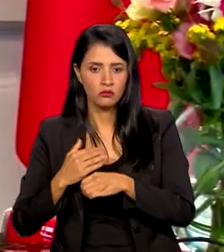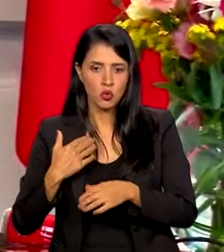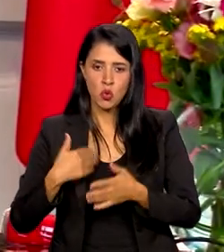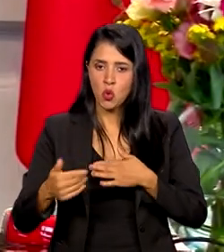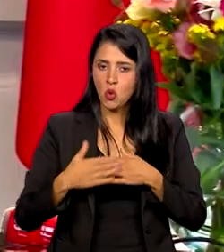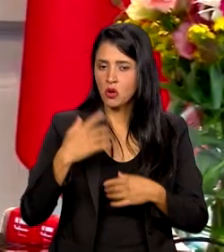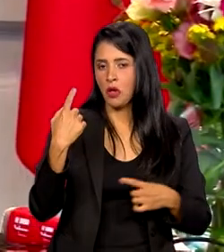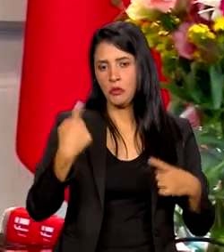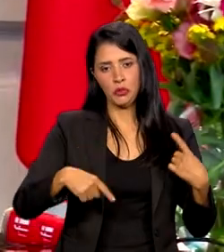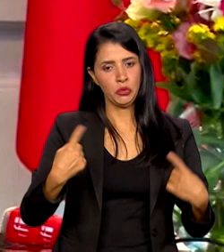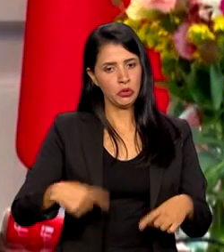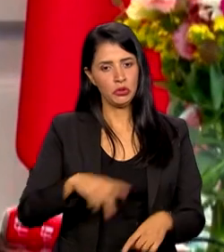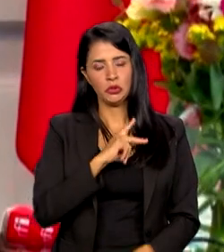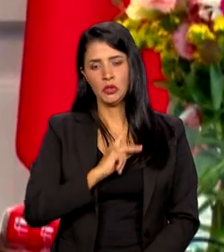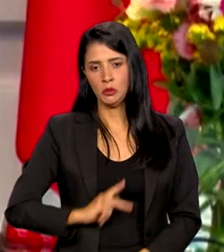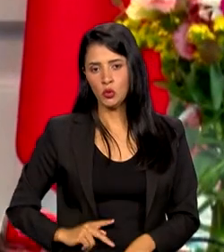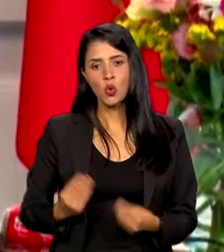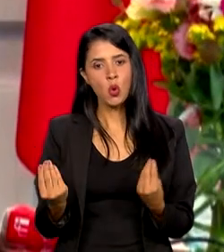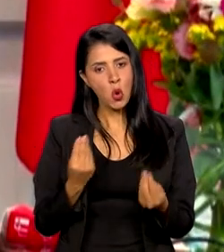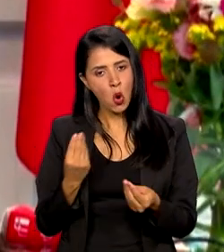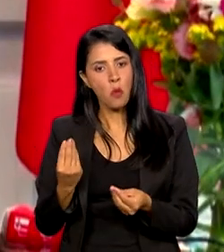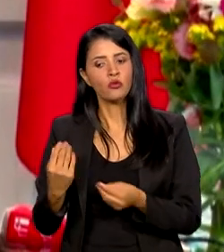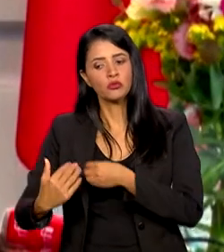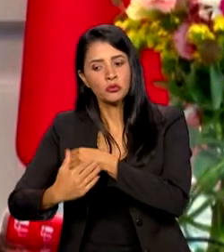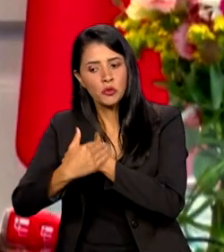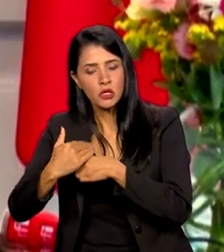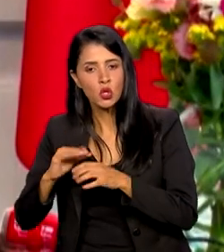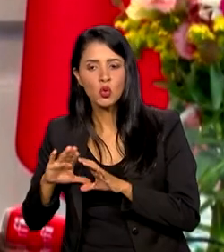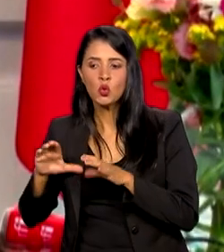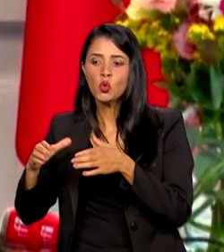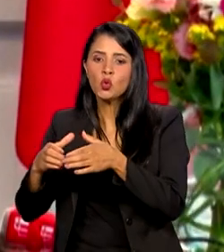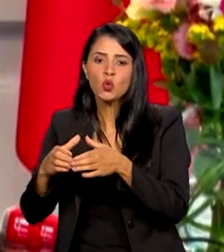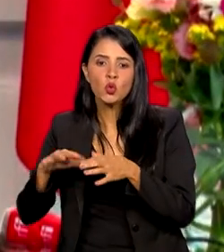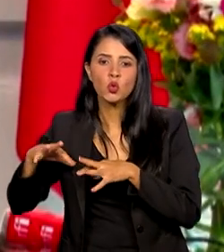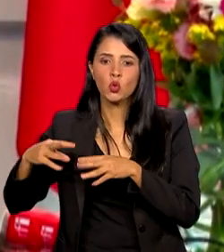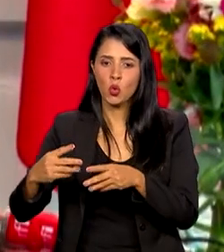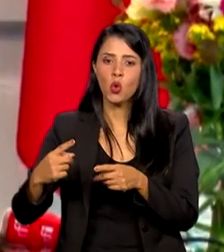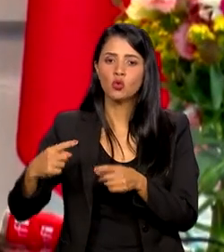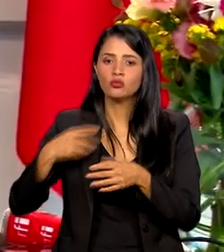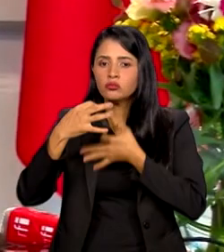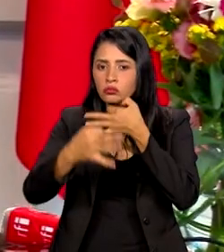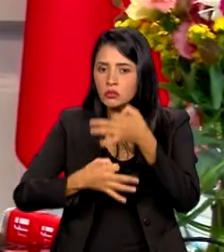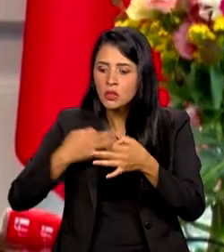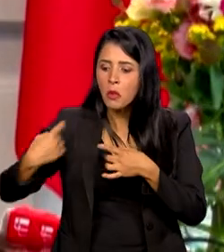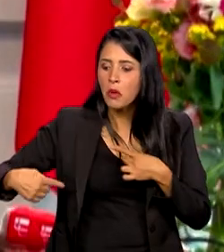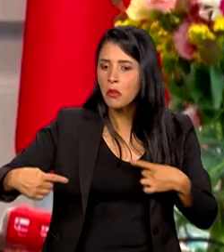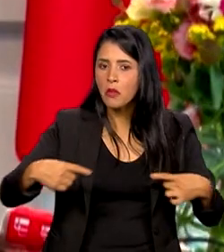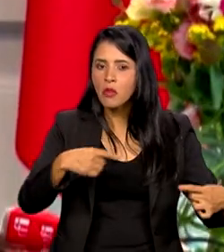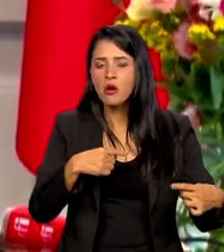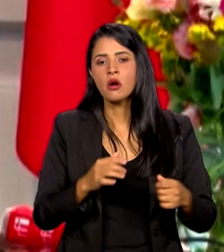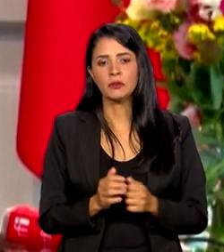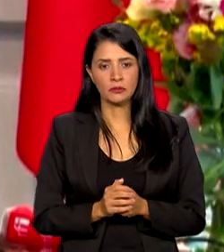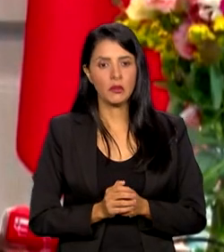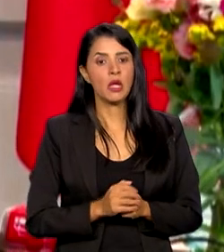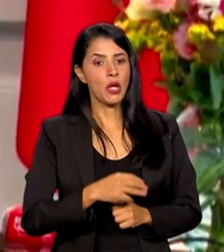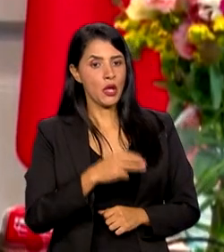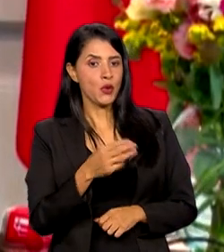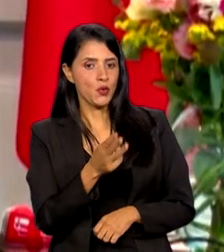política pública precisa ser pautada no diálogo e na construção coletiva. E o ensino médio tem impasse, tem problemas,